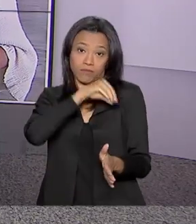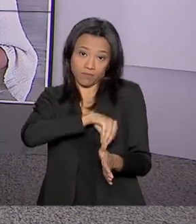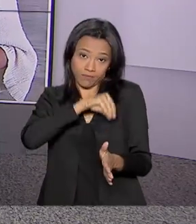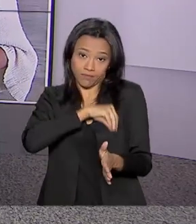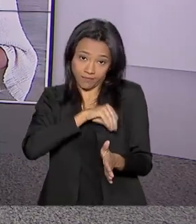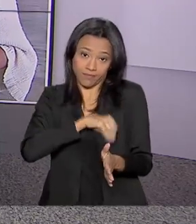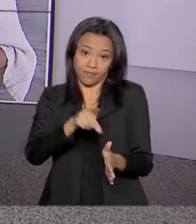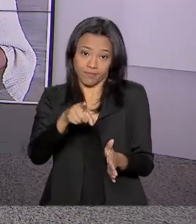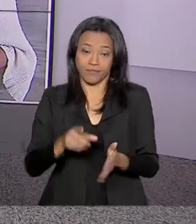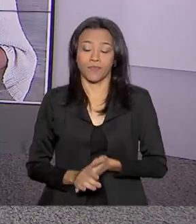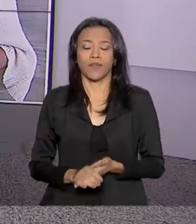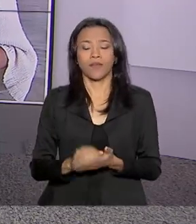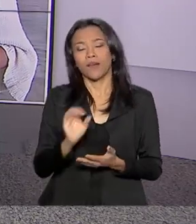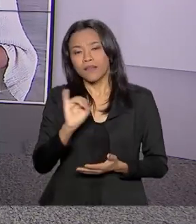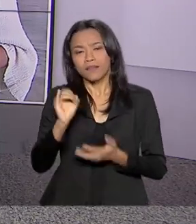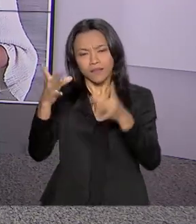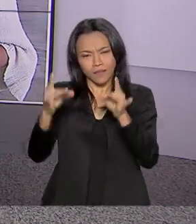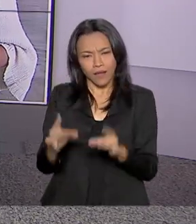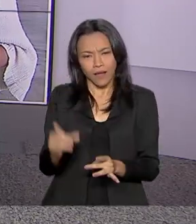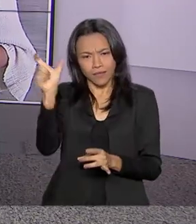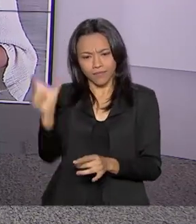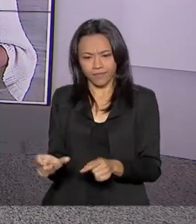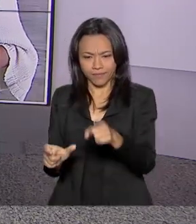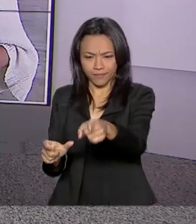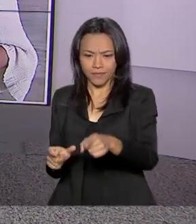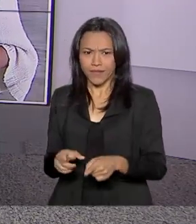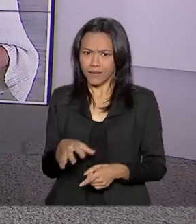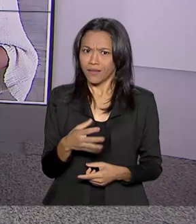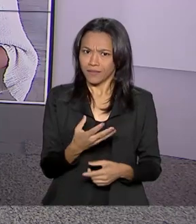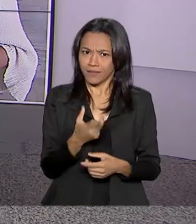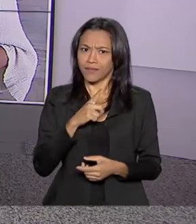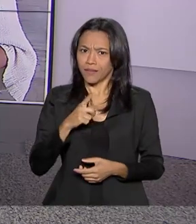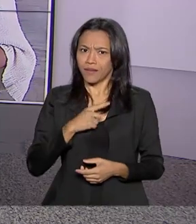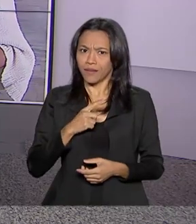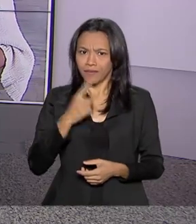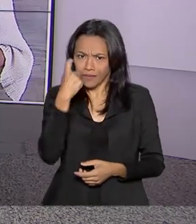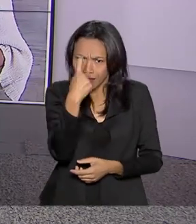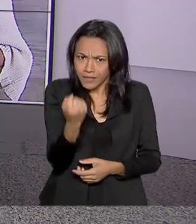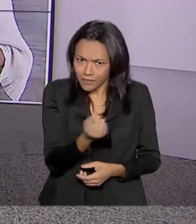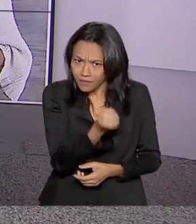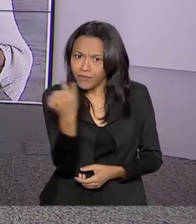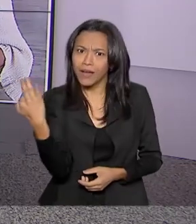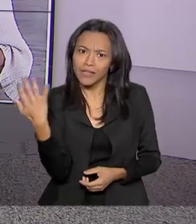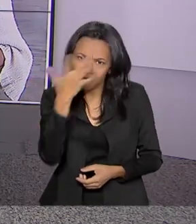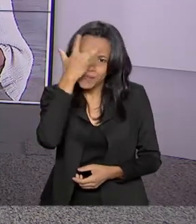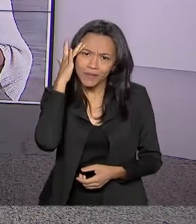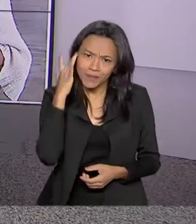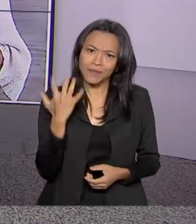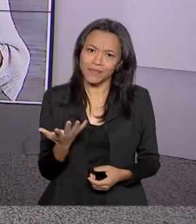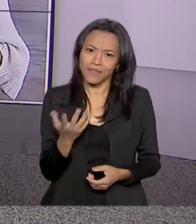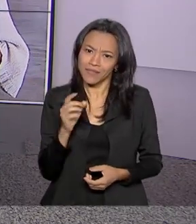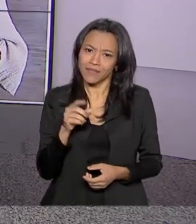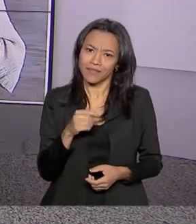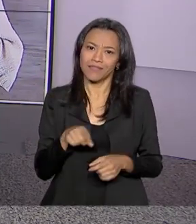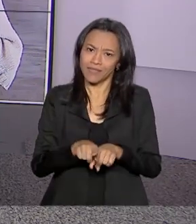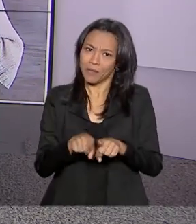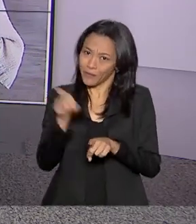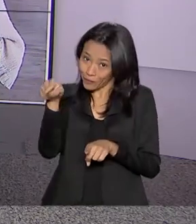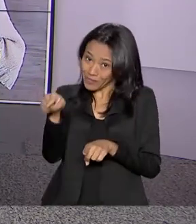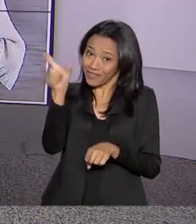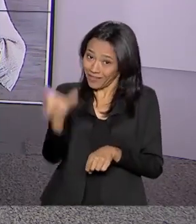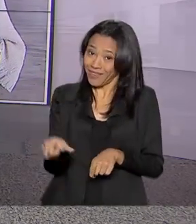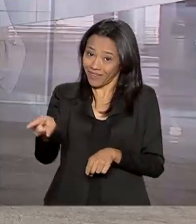outros detalhes para a gente. Oi, Luciana. Esse é um assunto que interessa a muitos brasileiros, né? Inclusive você, né? Bom dia. Olá,